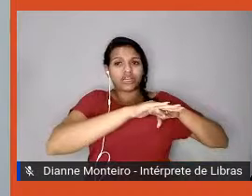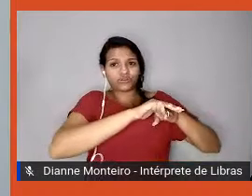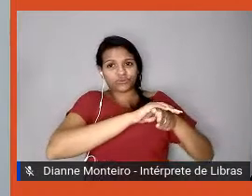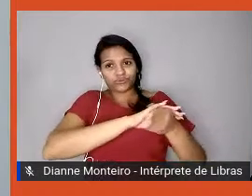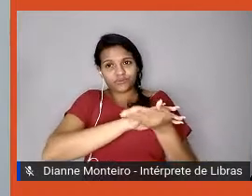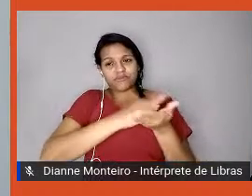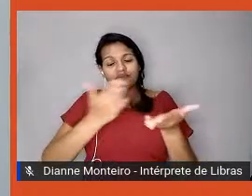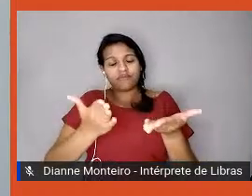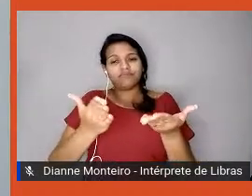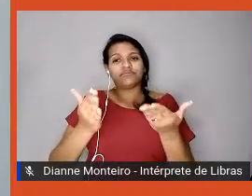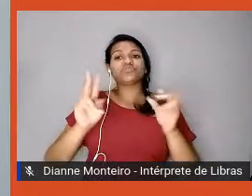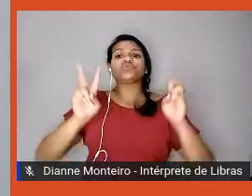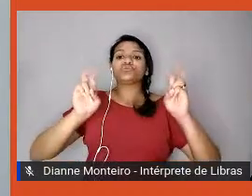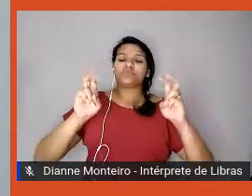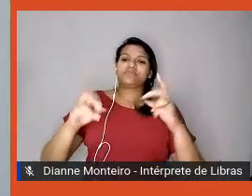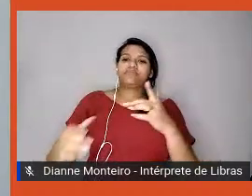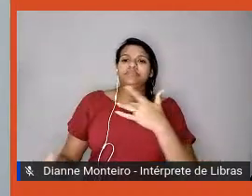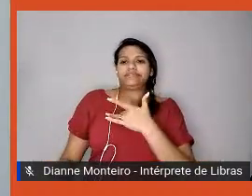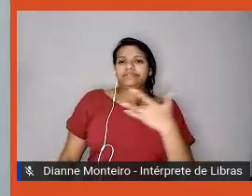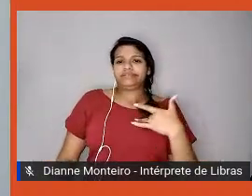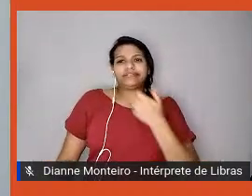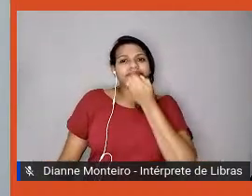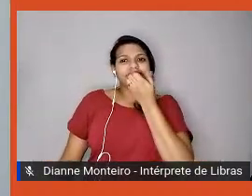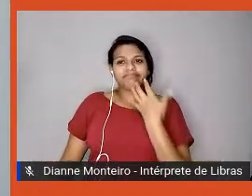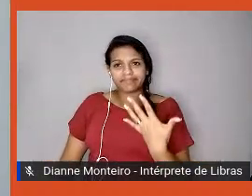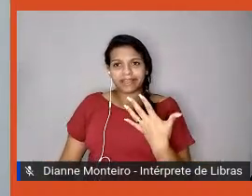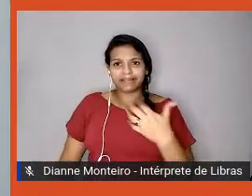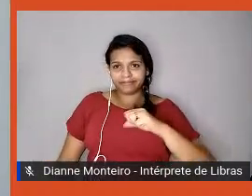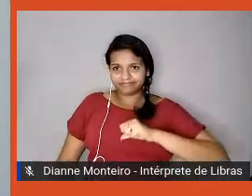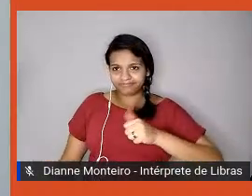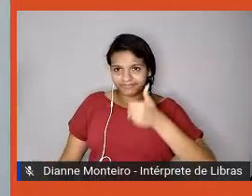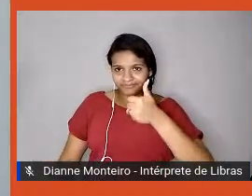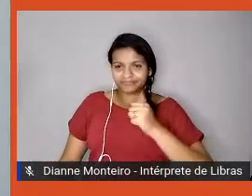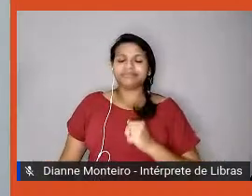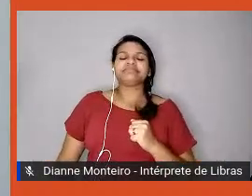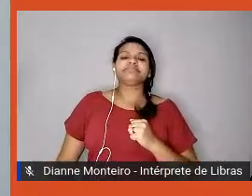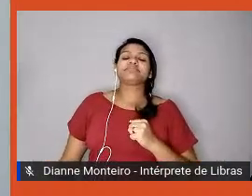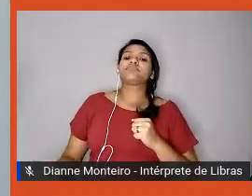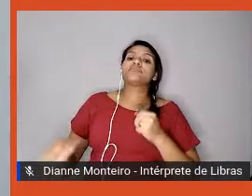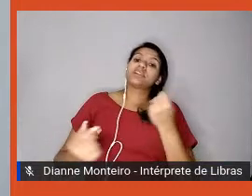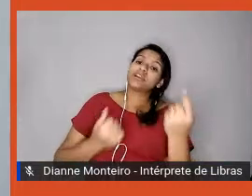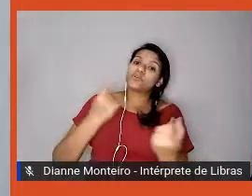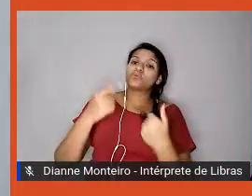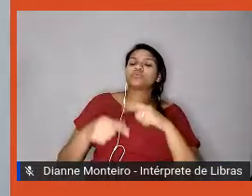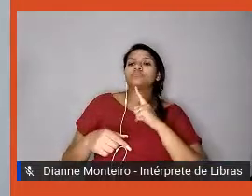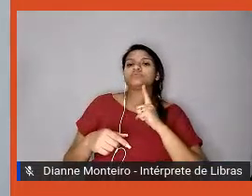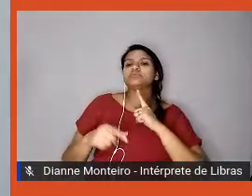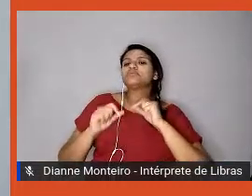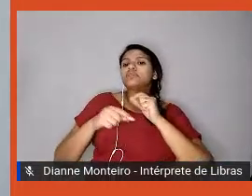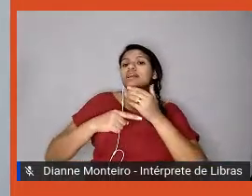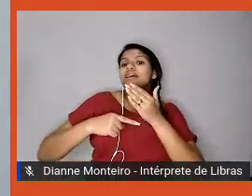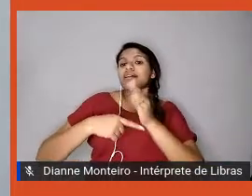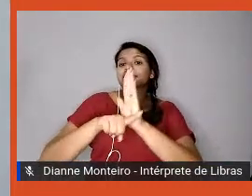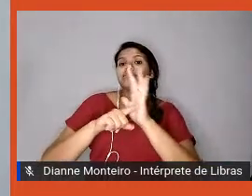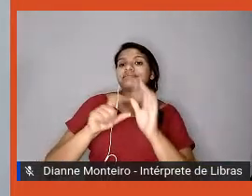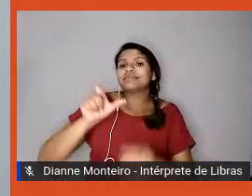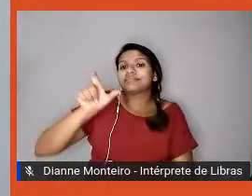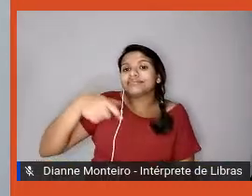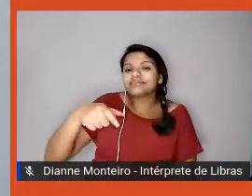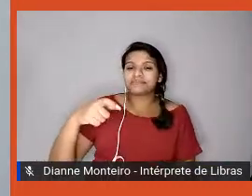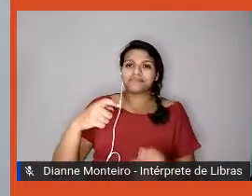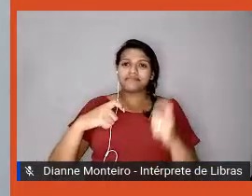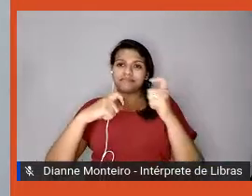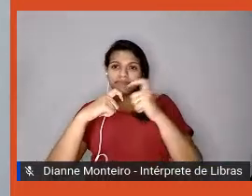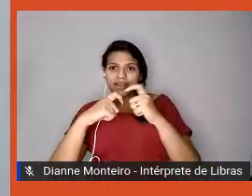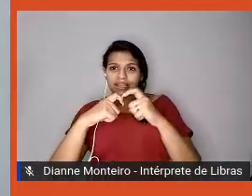de bem-estar. Elas englobam, muitas vezes, assistência médica, odontológica, exames periódicos de saúde,